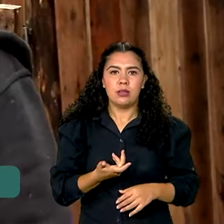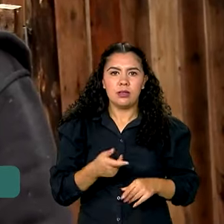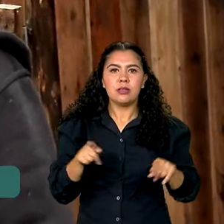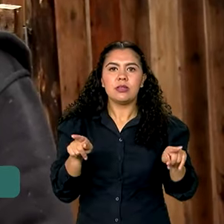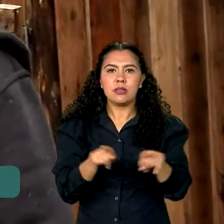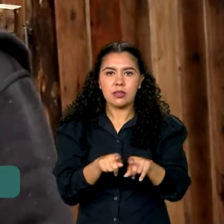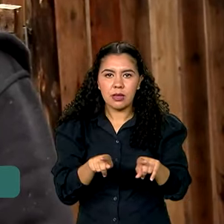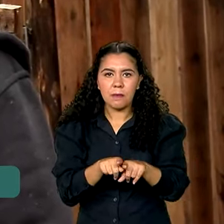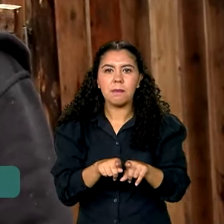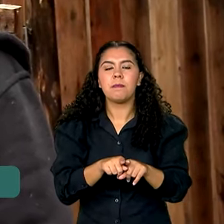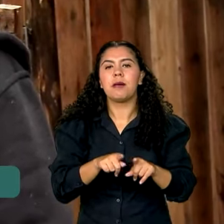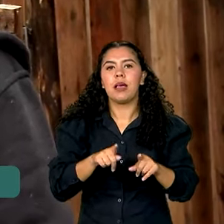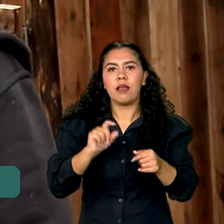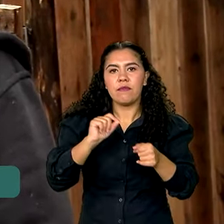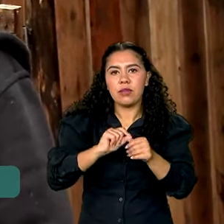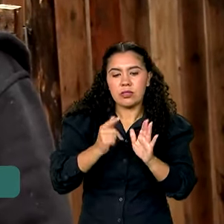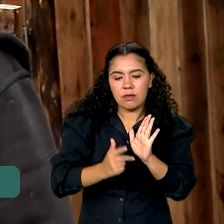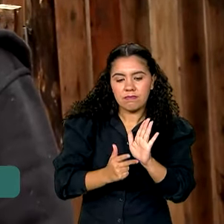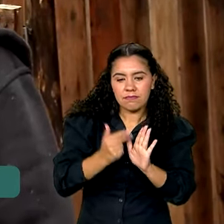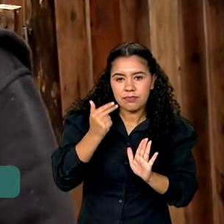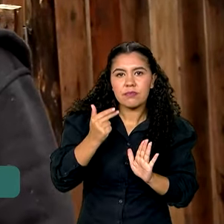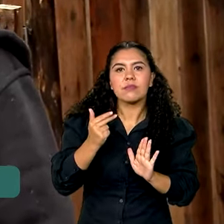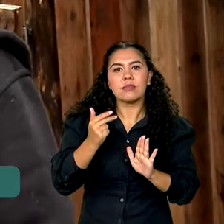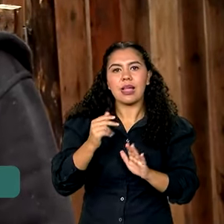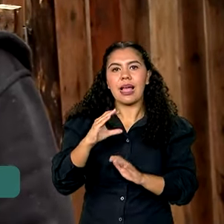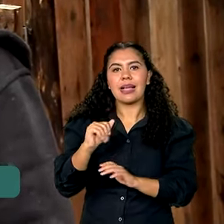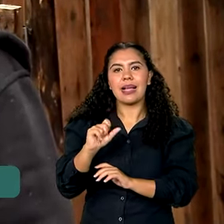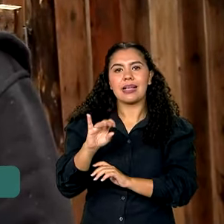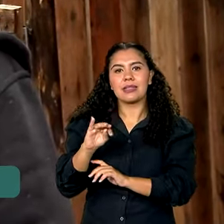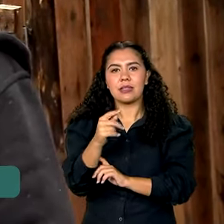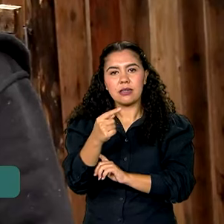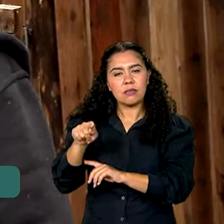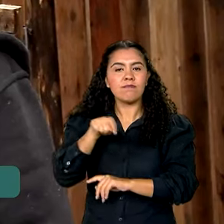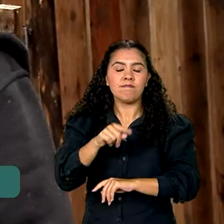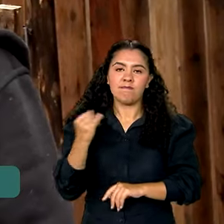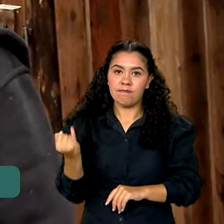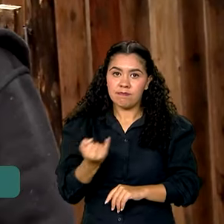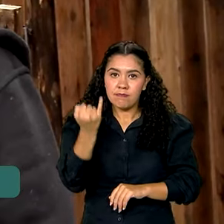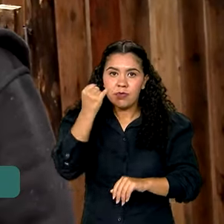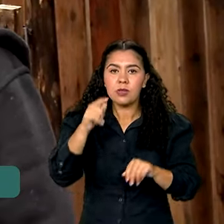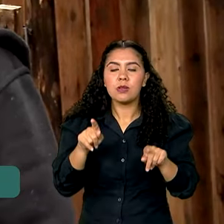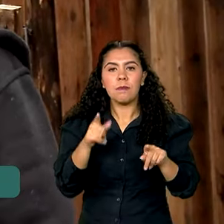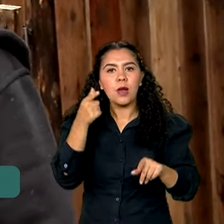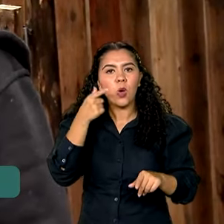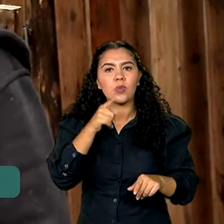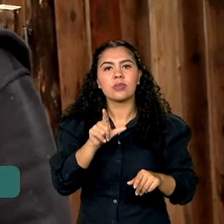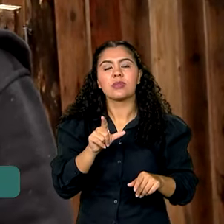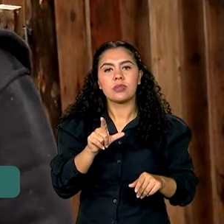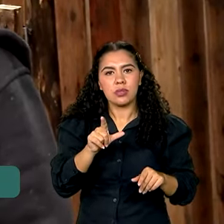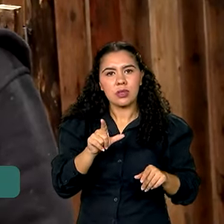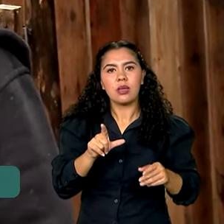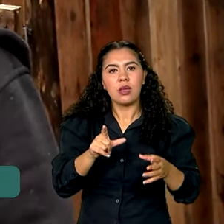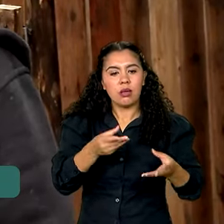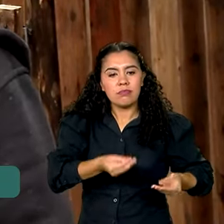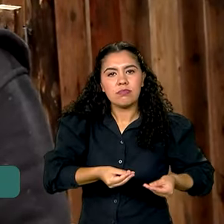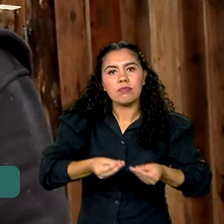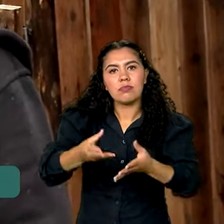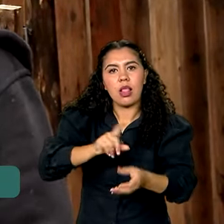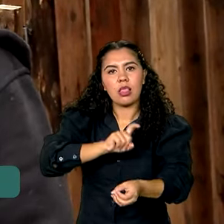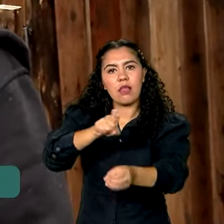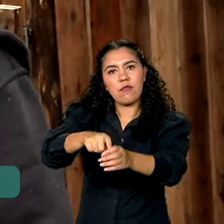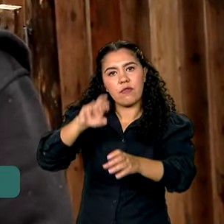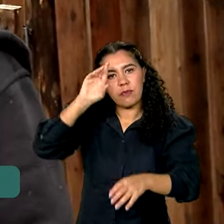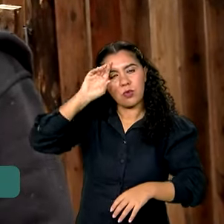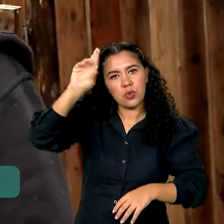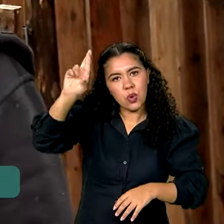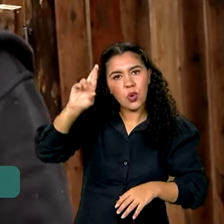castrações, que é extremamente importante para liberar esses animaizinhos, não só para os tutores, mas também para lar